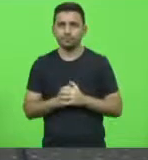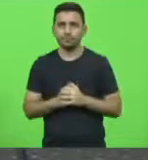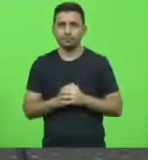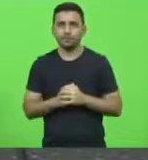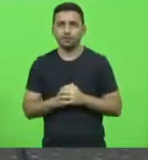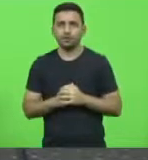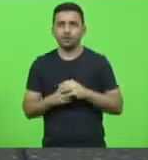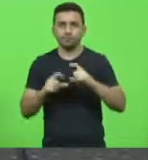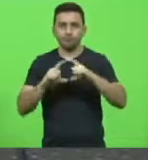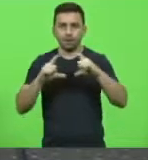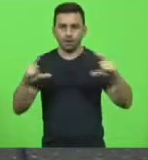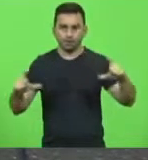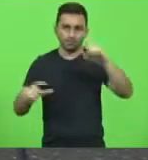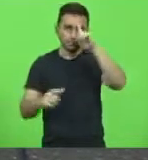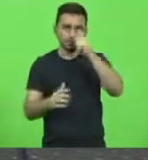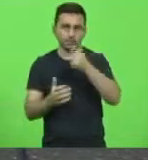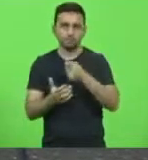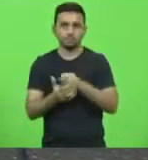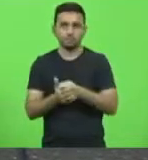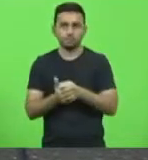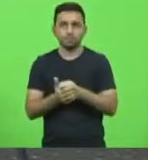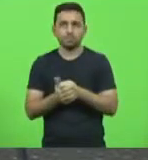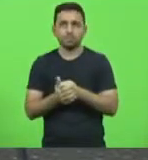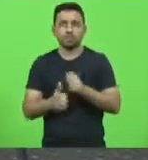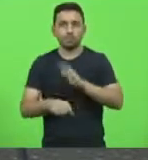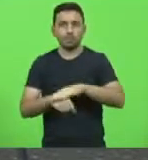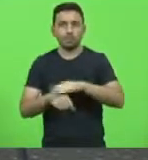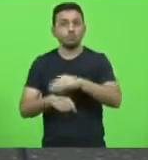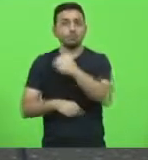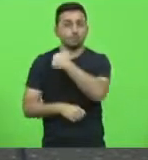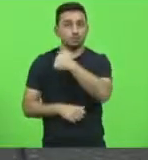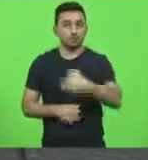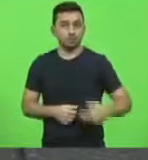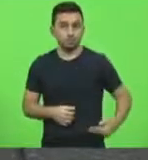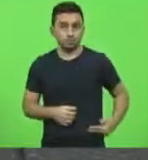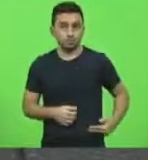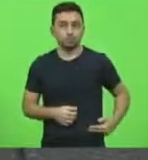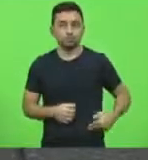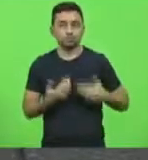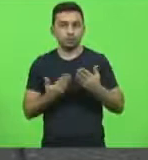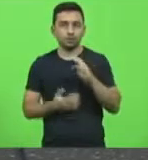paráquo da decisão do ministro Fachin.